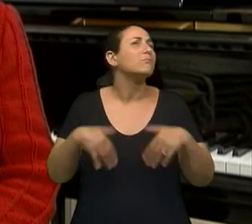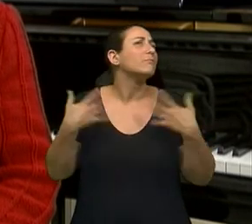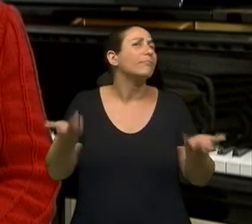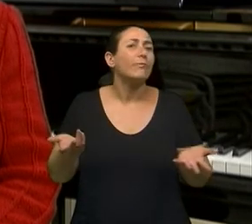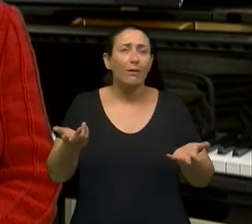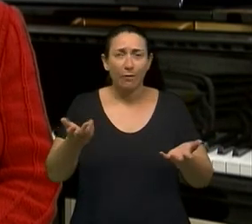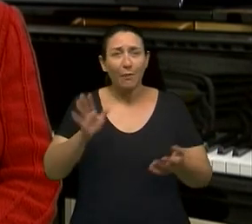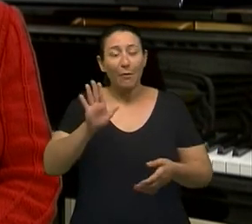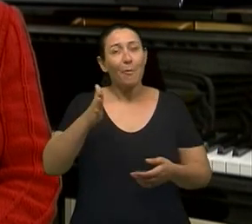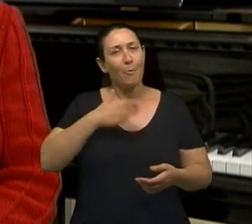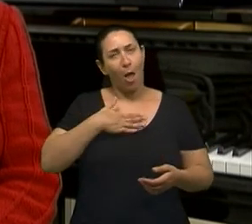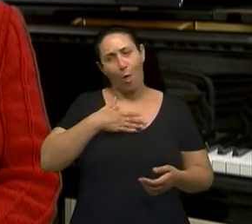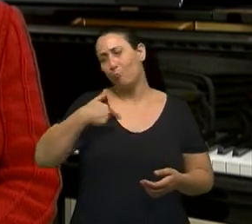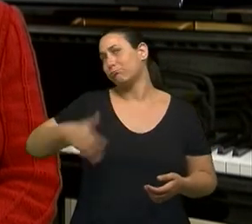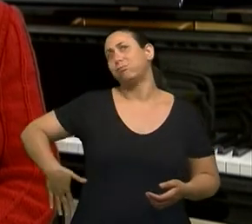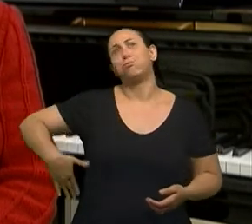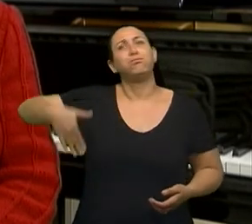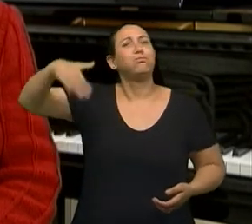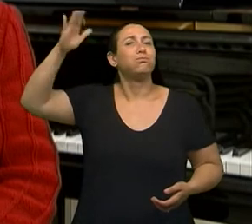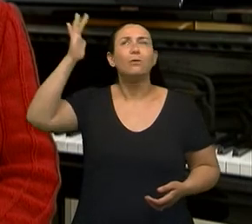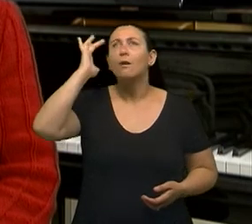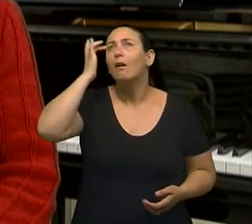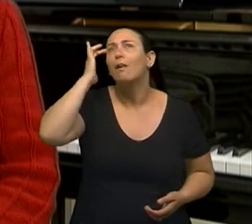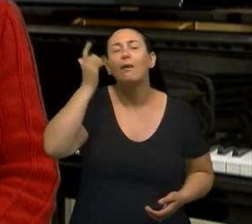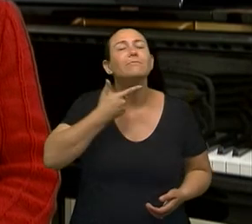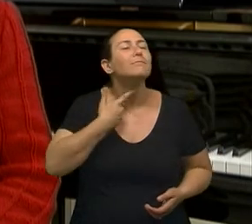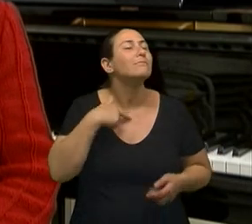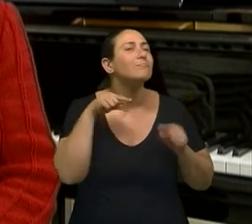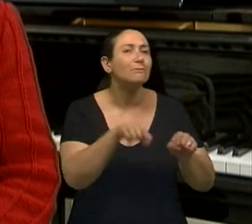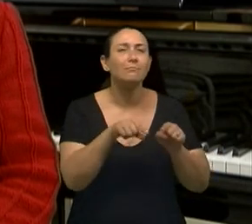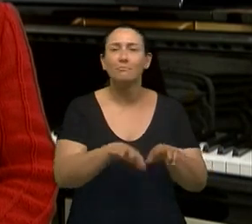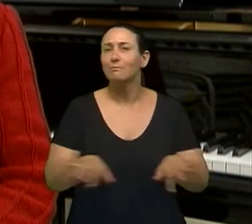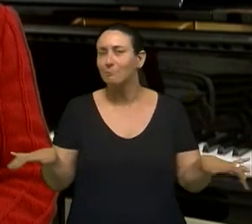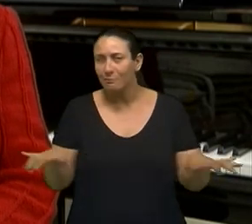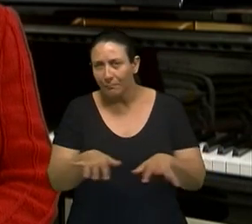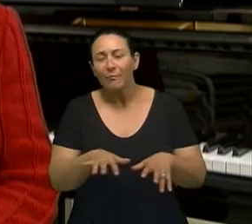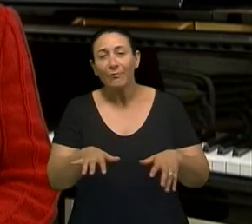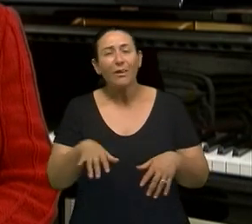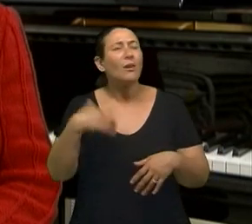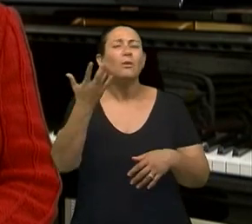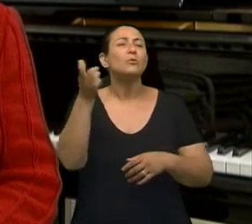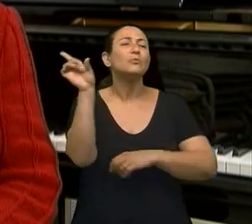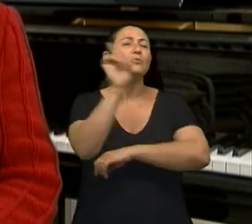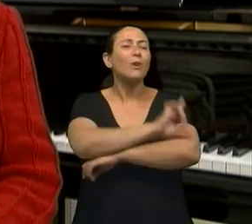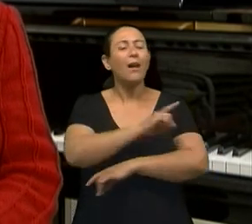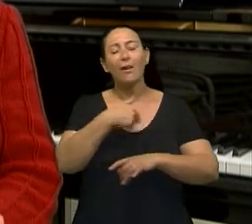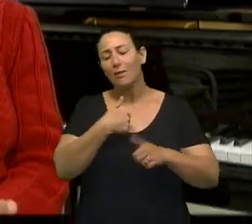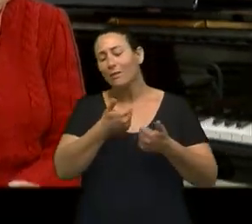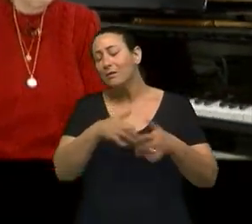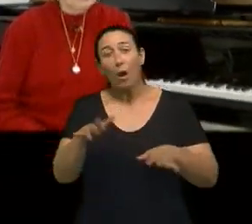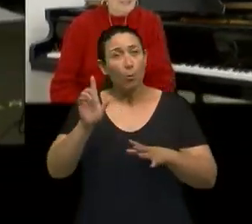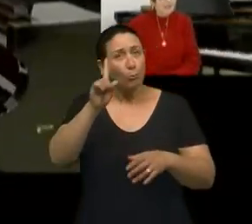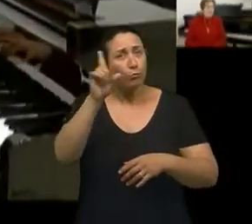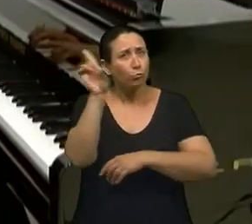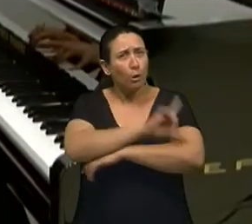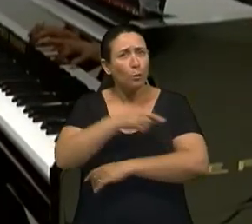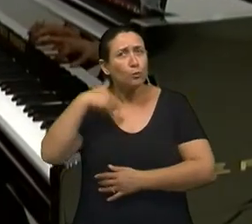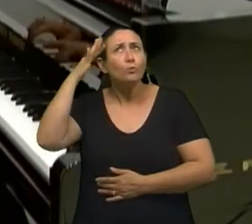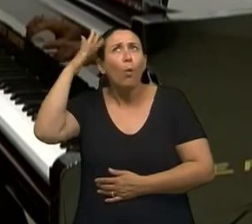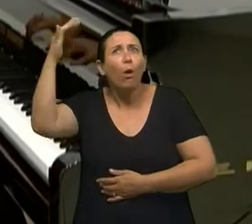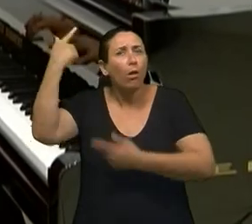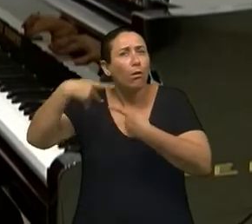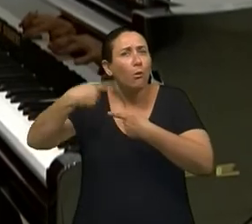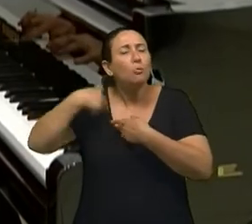Em primeiro lugar, porque eu realizei o meu grande sonho, que era tocar piano. Me parecia até uma mentira que eu estava tocando piano. Aquilo era para mim um sonho que a Estássia tinha